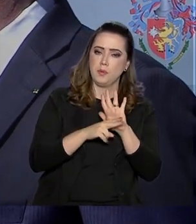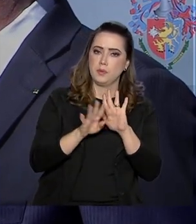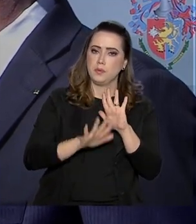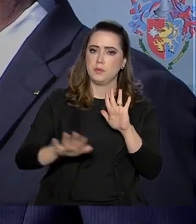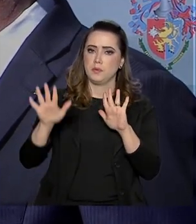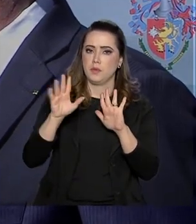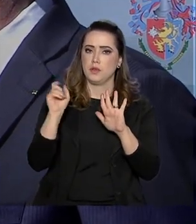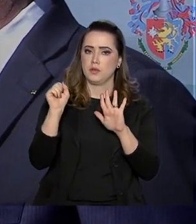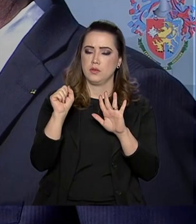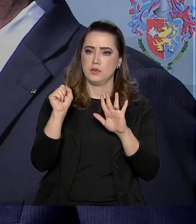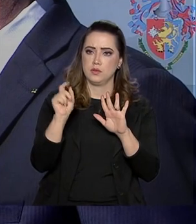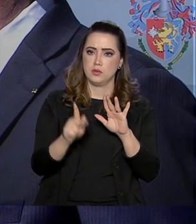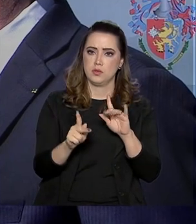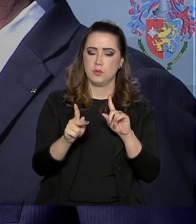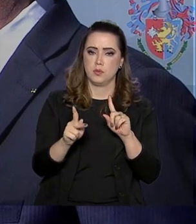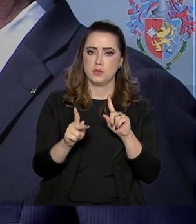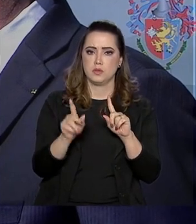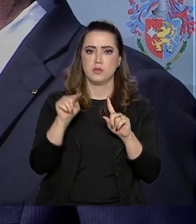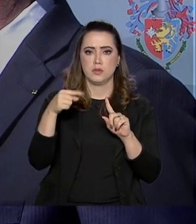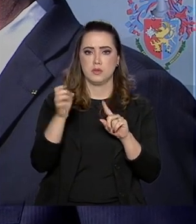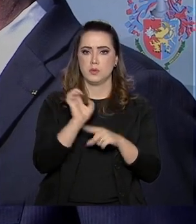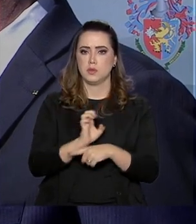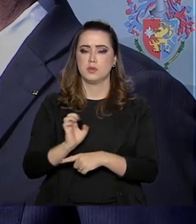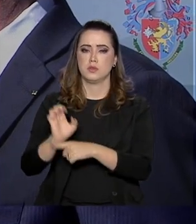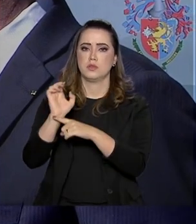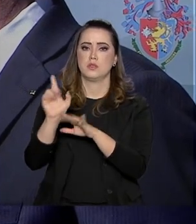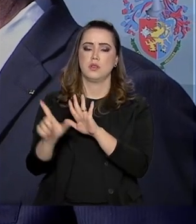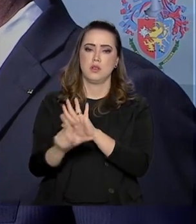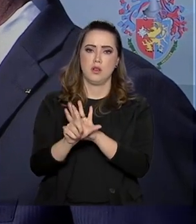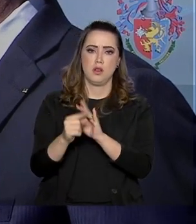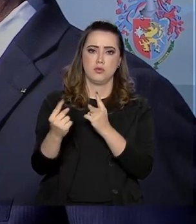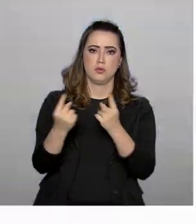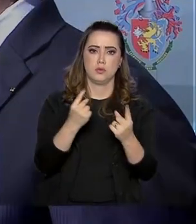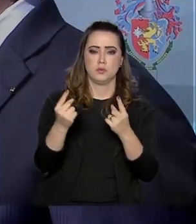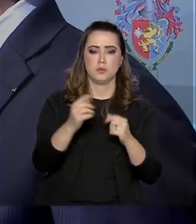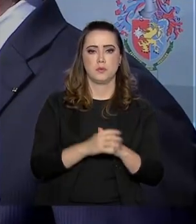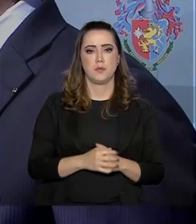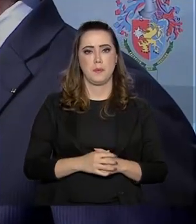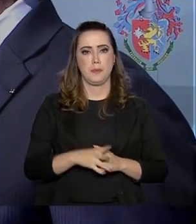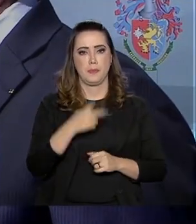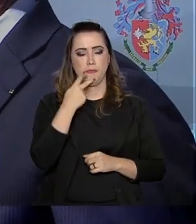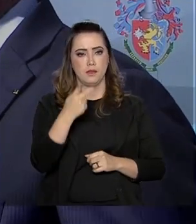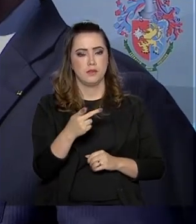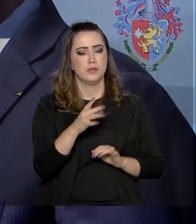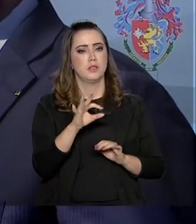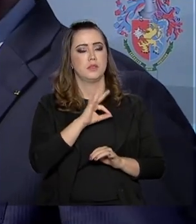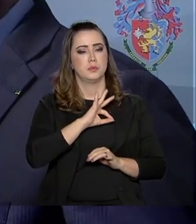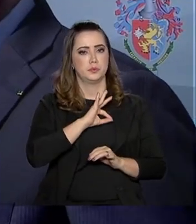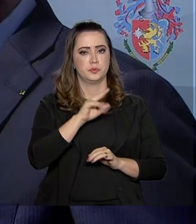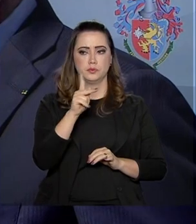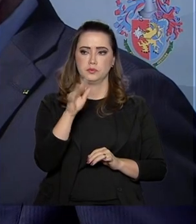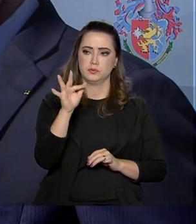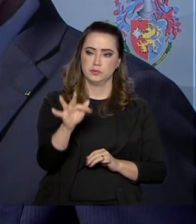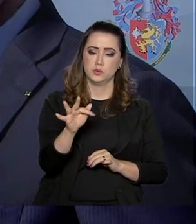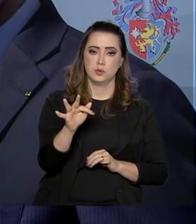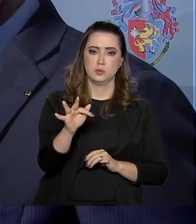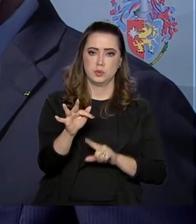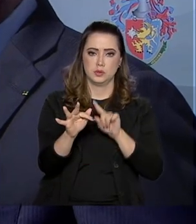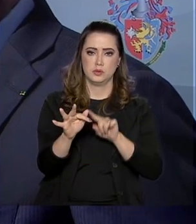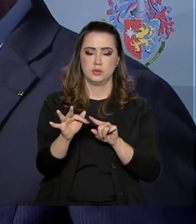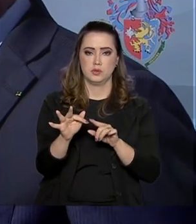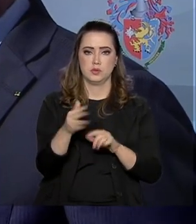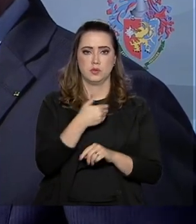aposentadoria, e depois os estados vão legislar sobre questões específicas. Em relação aos policiais federais. Então, governo,